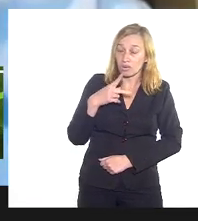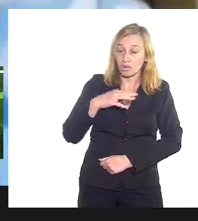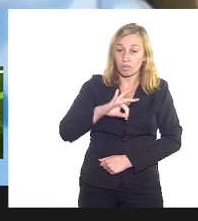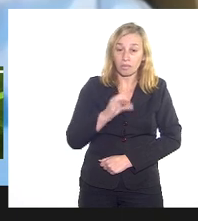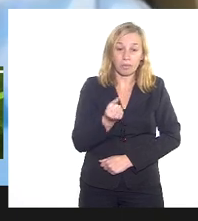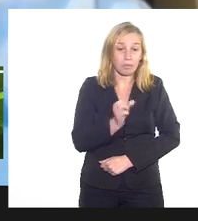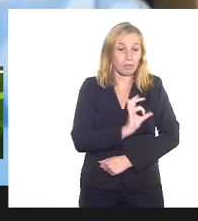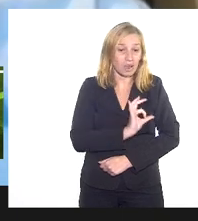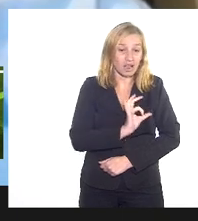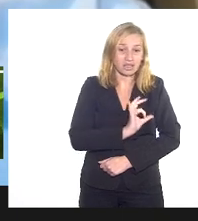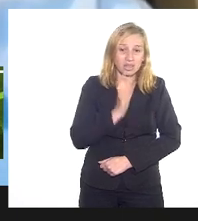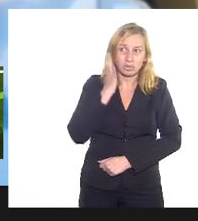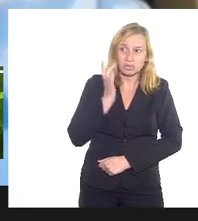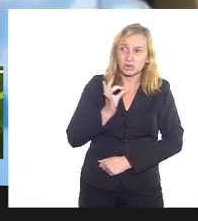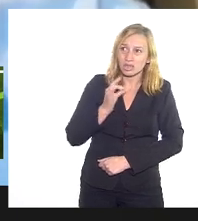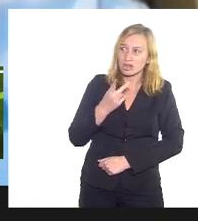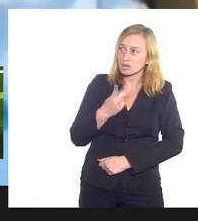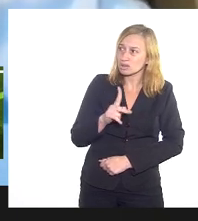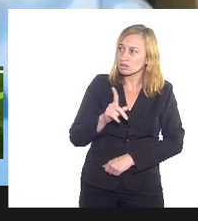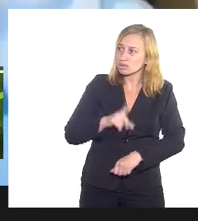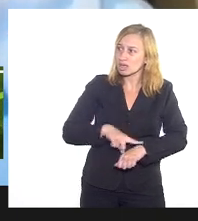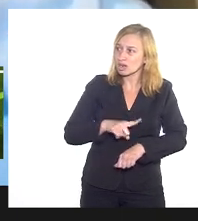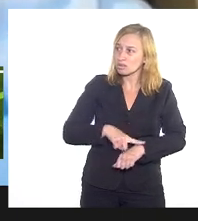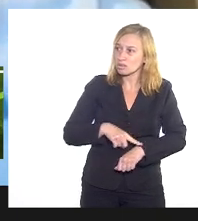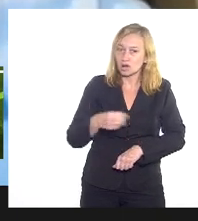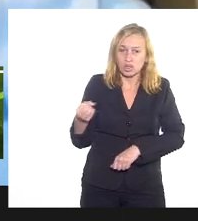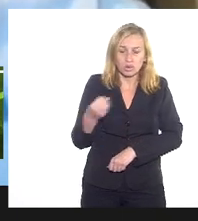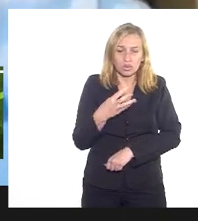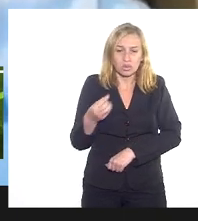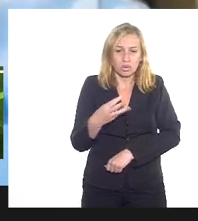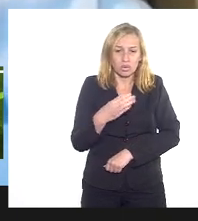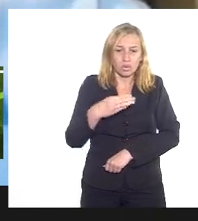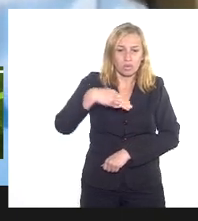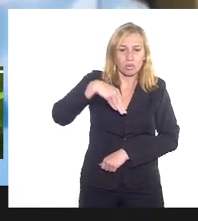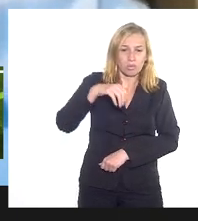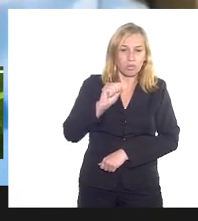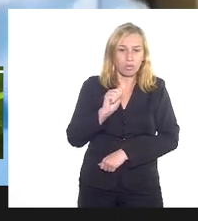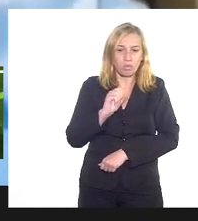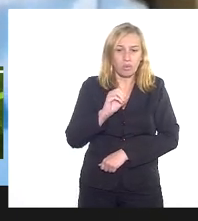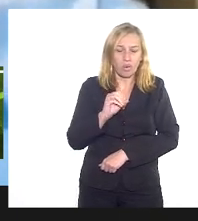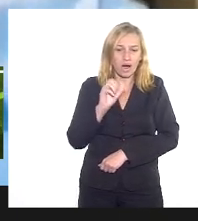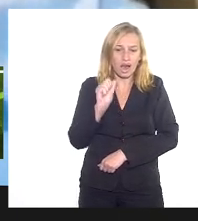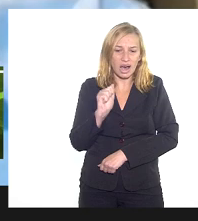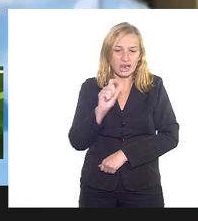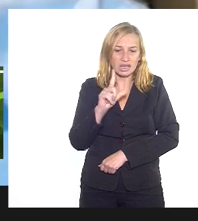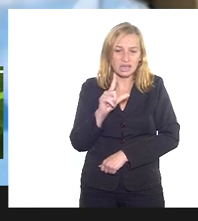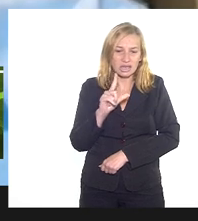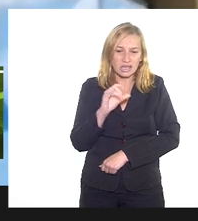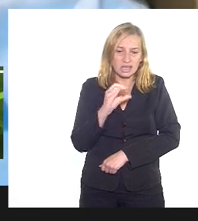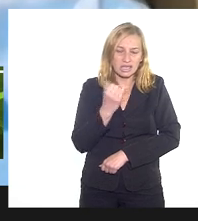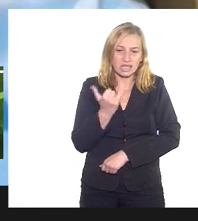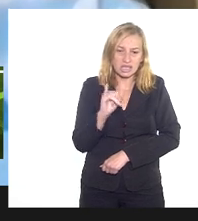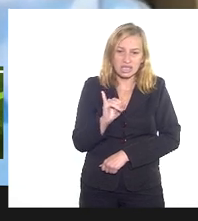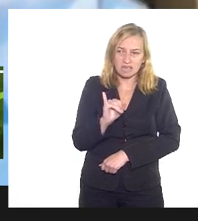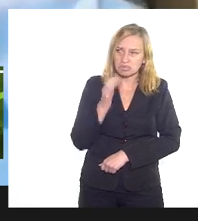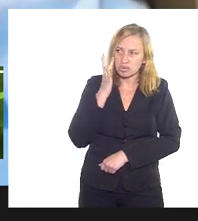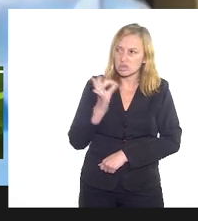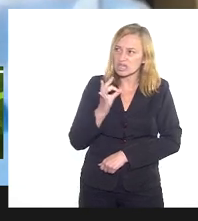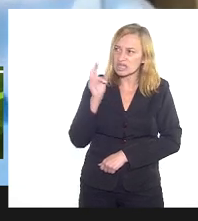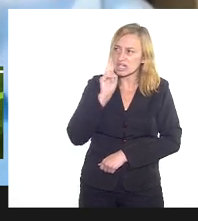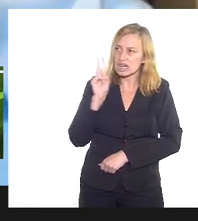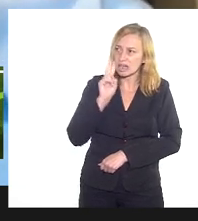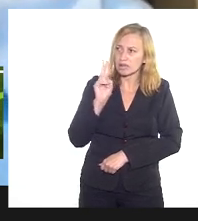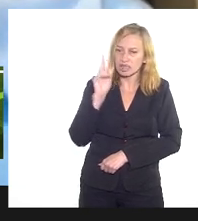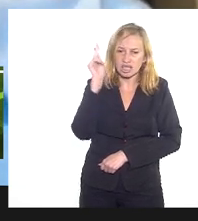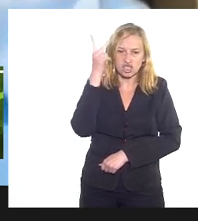foi da sua época, mas é muito nova, o Moacir Belor, não sei se você se lembra da história desse delegado,